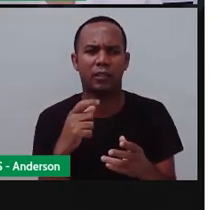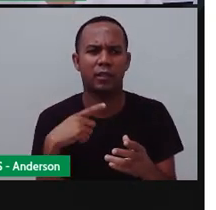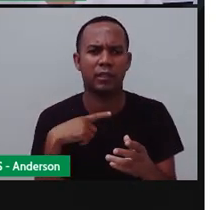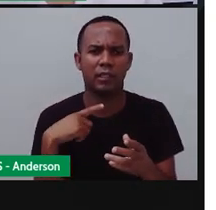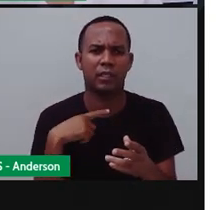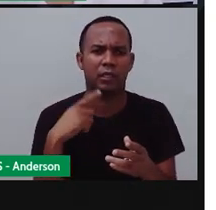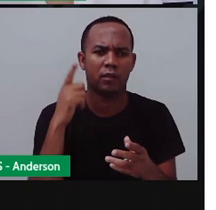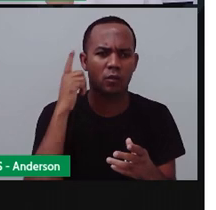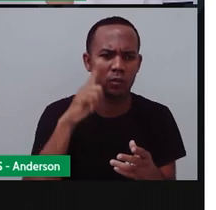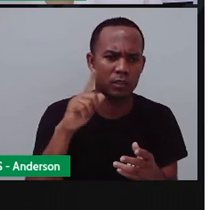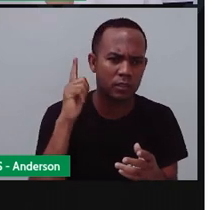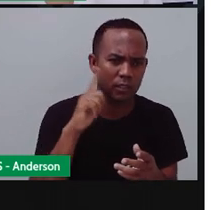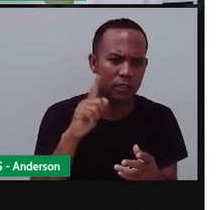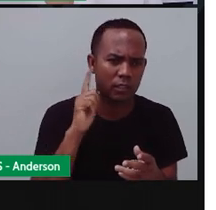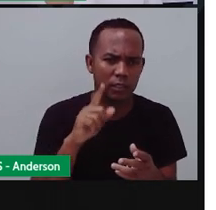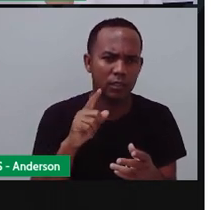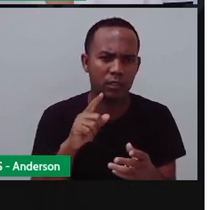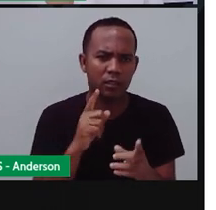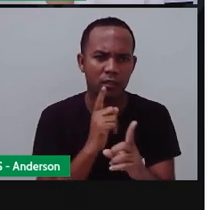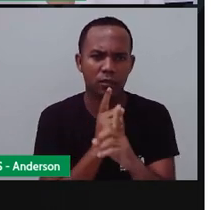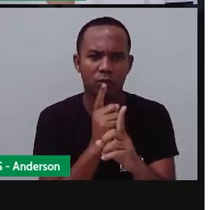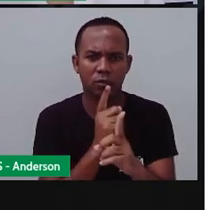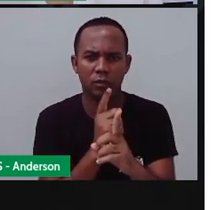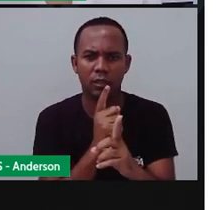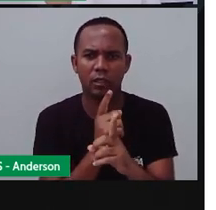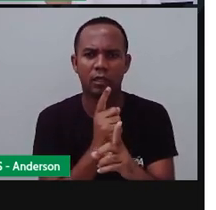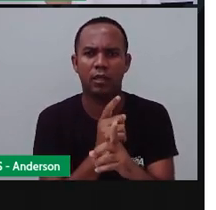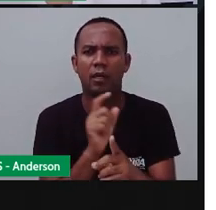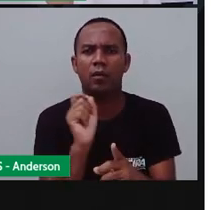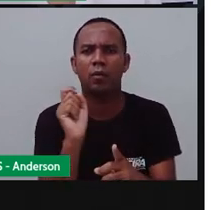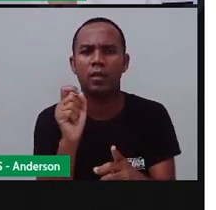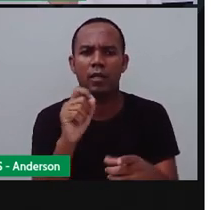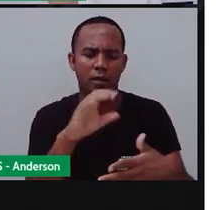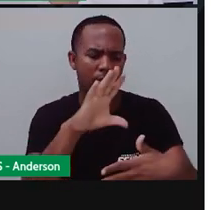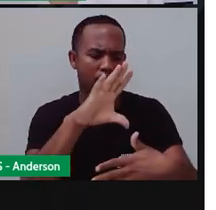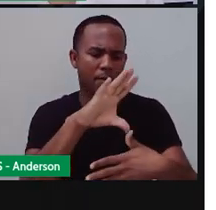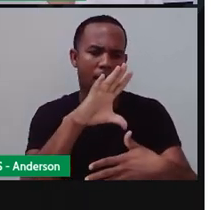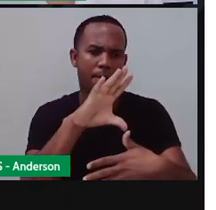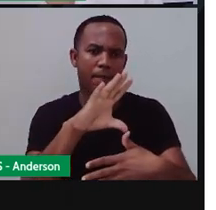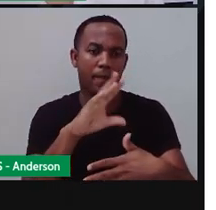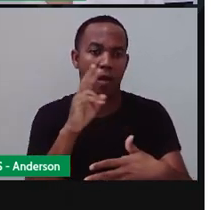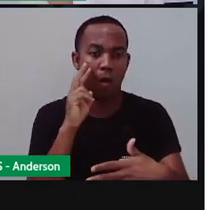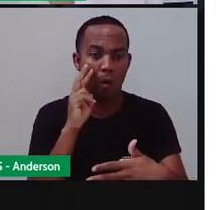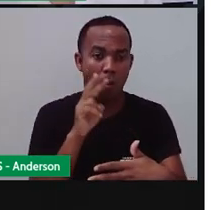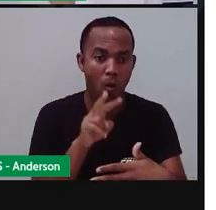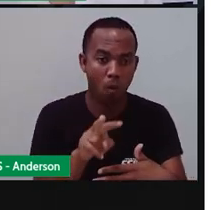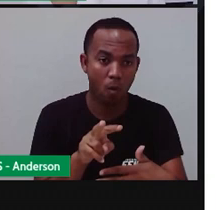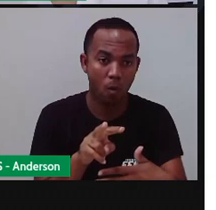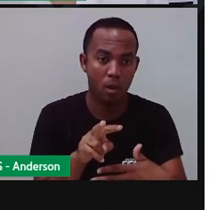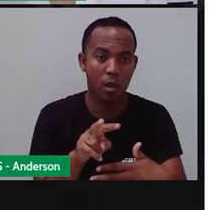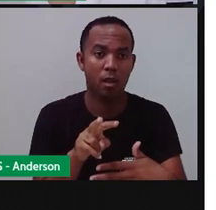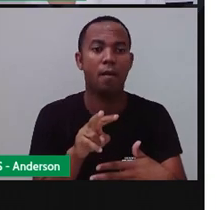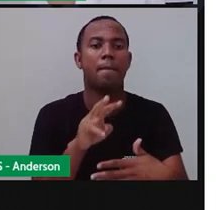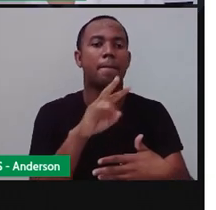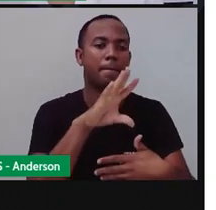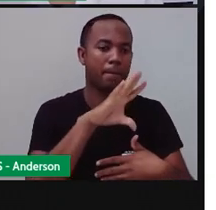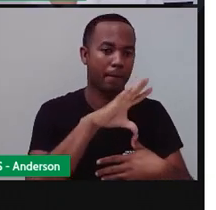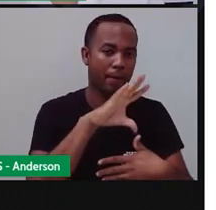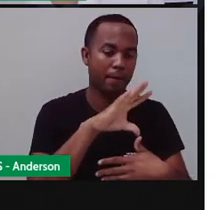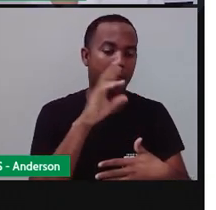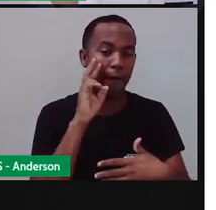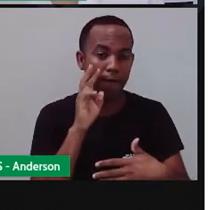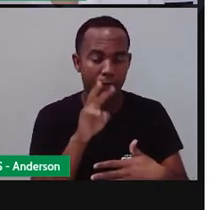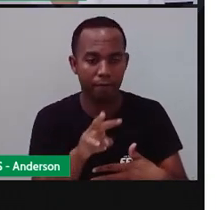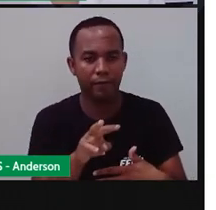eu consigo identificar o que, ó? O que está no mapa. Eu olho na legenda, venho pro mapa. Olho na legenda, venho pro mapa,